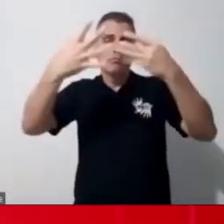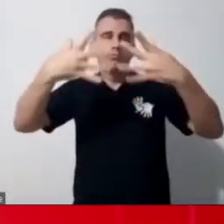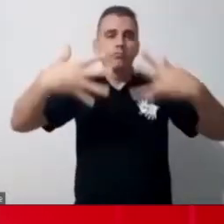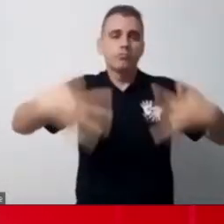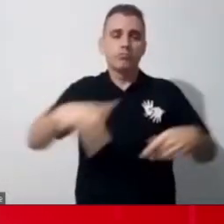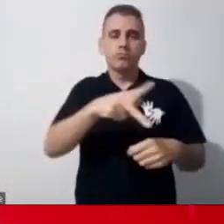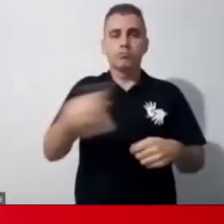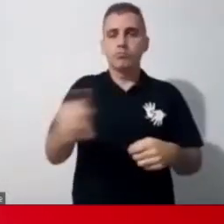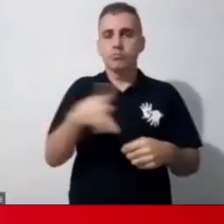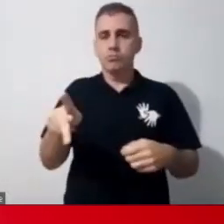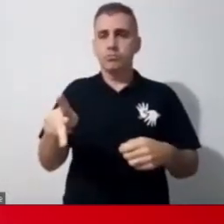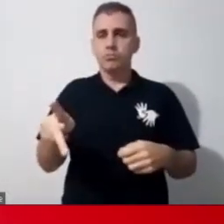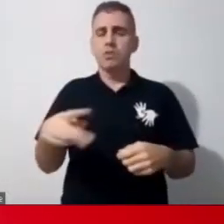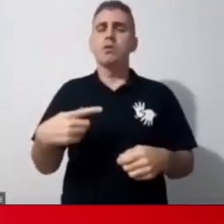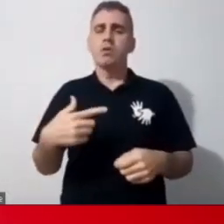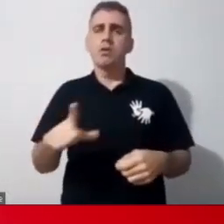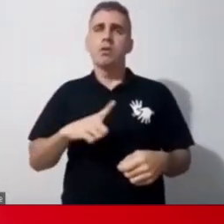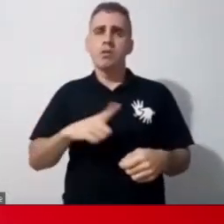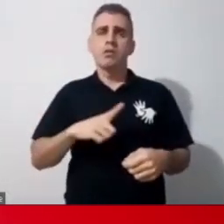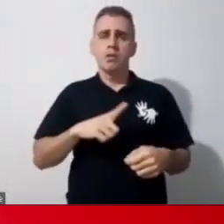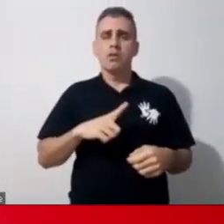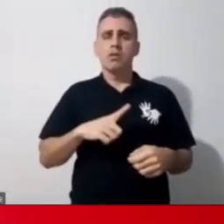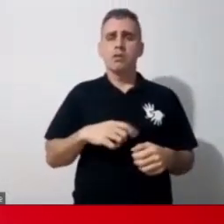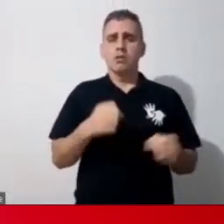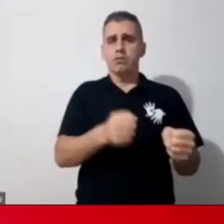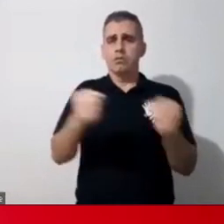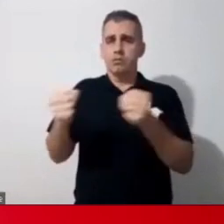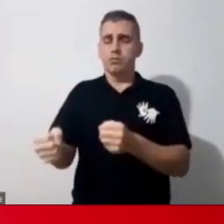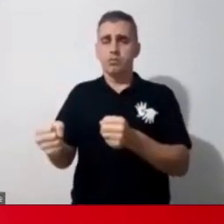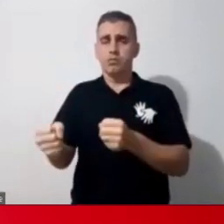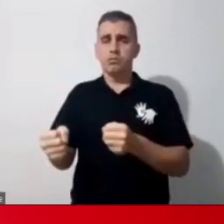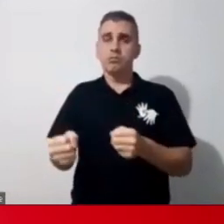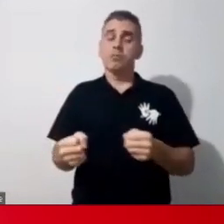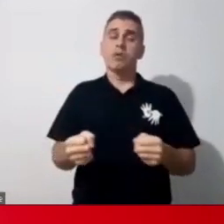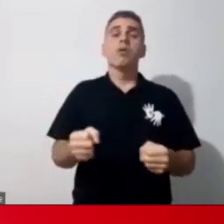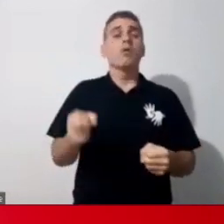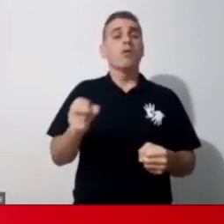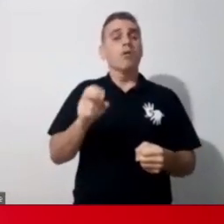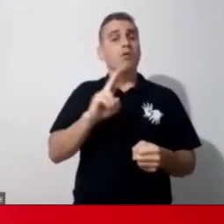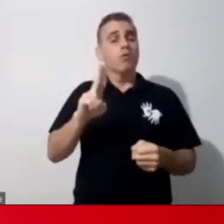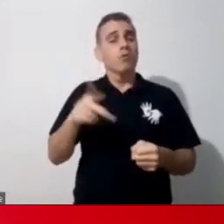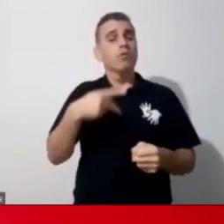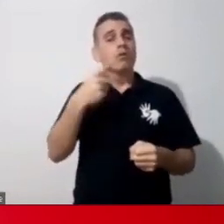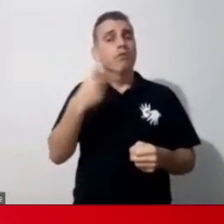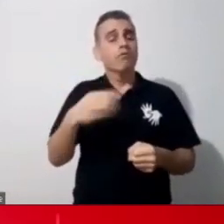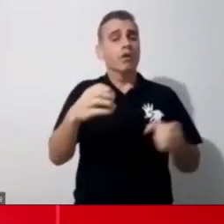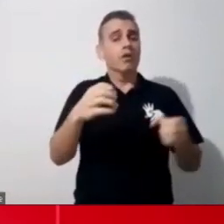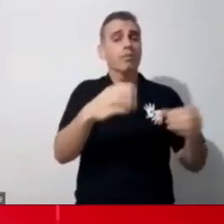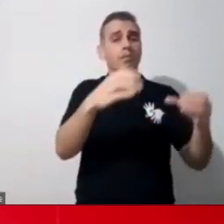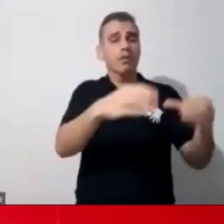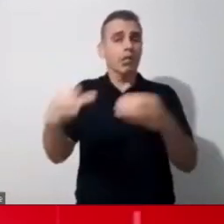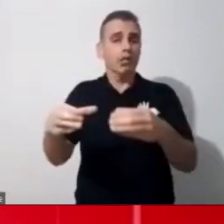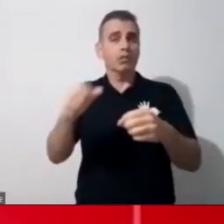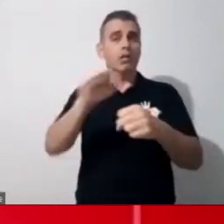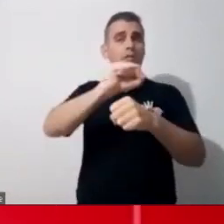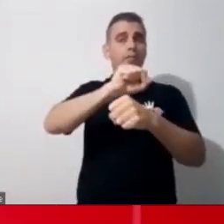essa possibilidade, né, o nome de adição, sala de recursos, né, é um setor do Ministério,